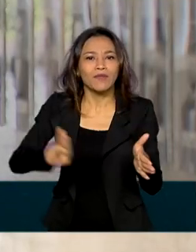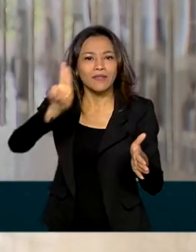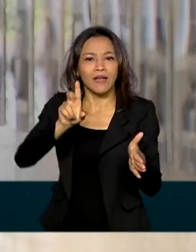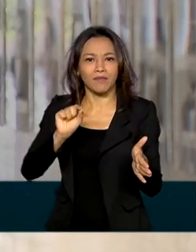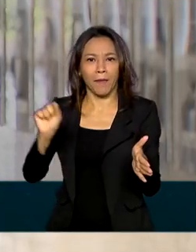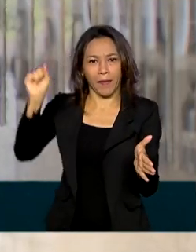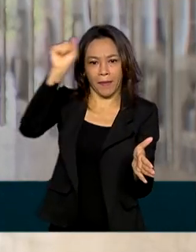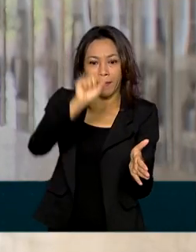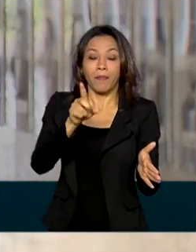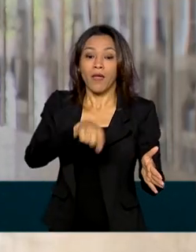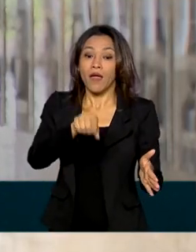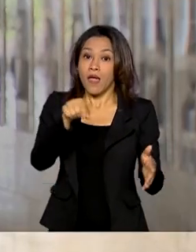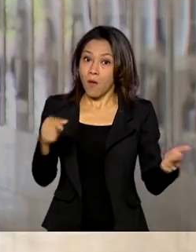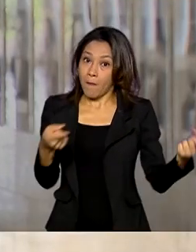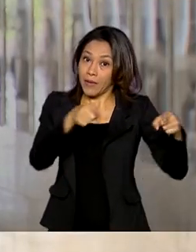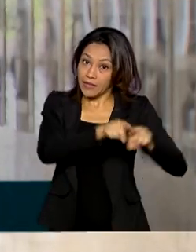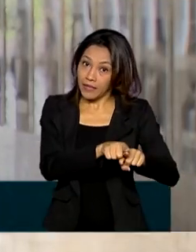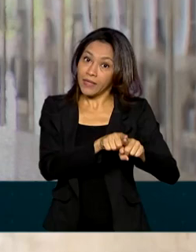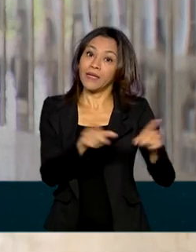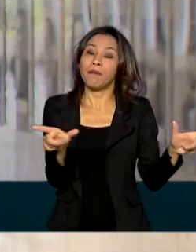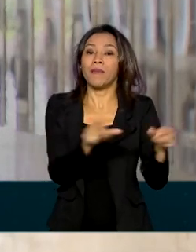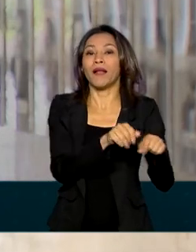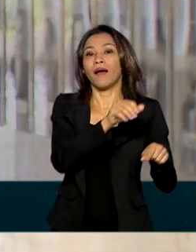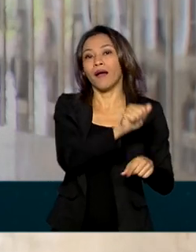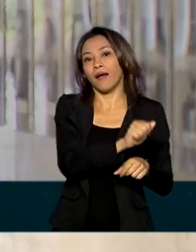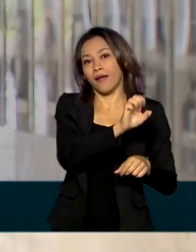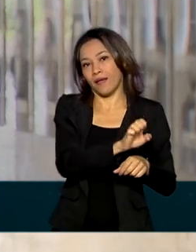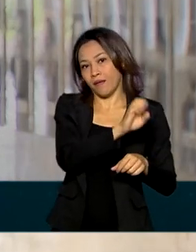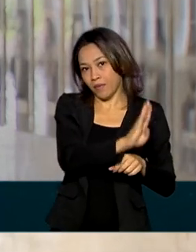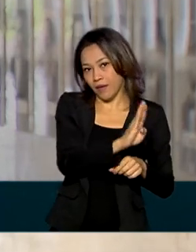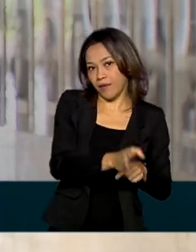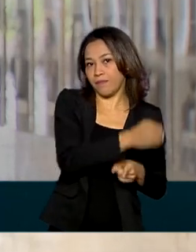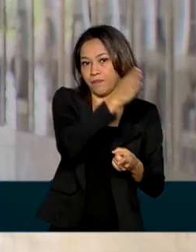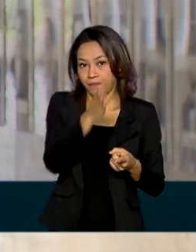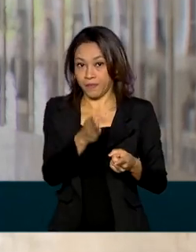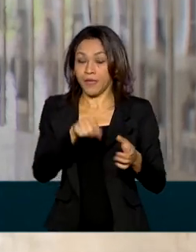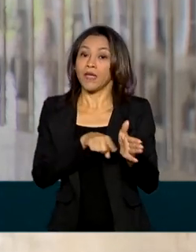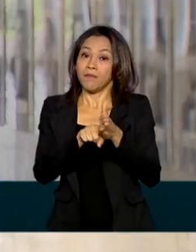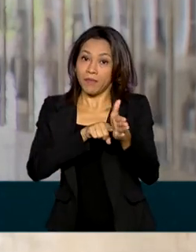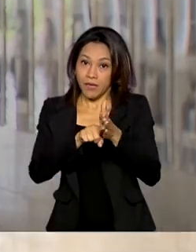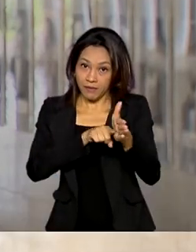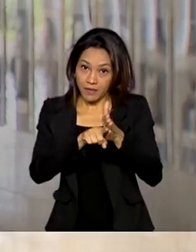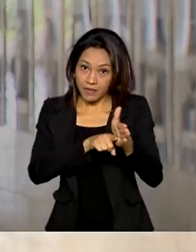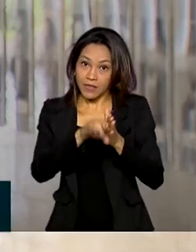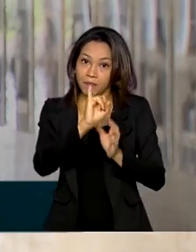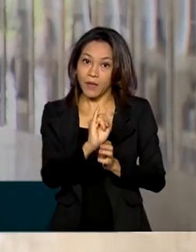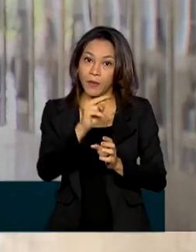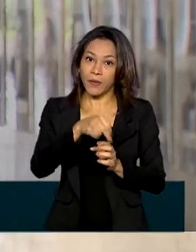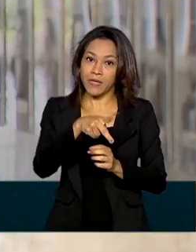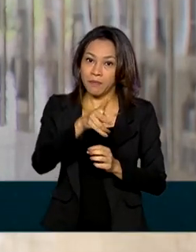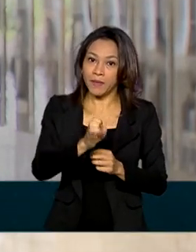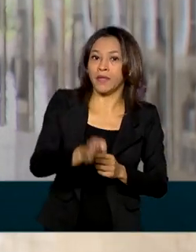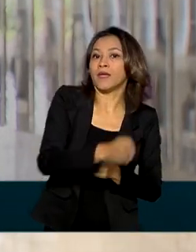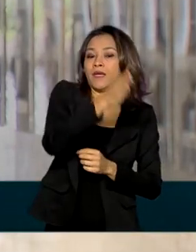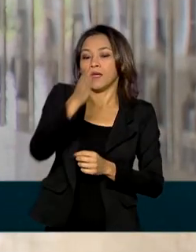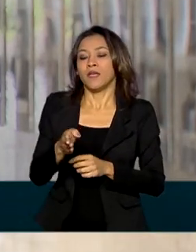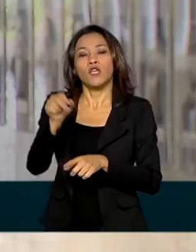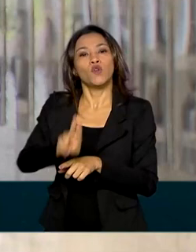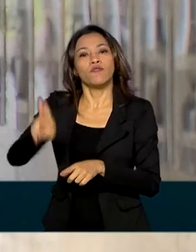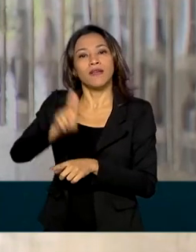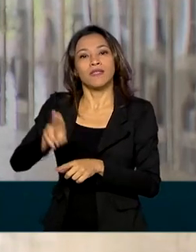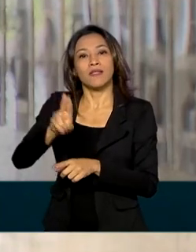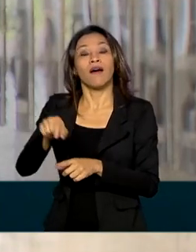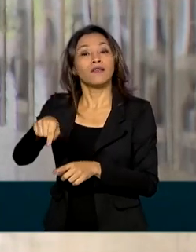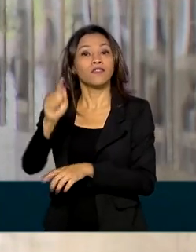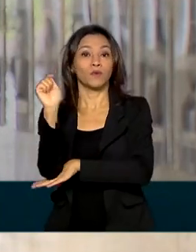programa é uma parceria da Agência Espacial Brasileira, Instituto Nacional de Pesquisas Espaciais, INPE, e Universidade de Santa Maria, no